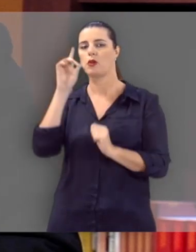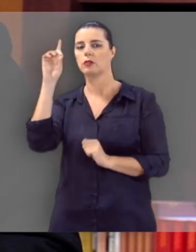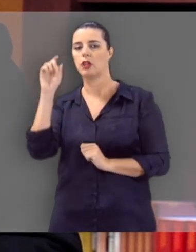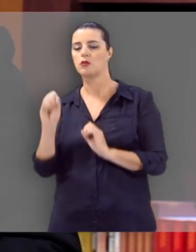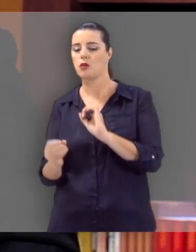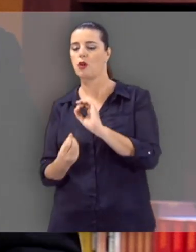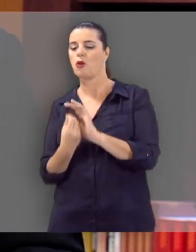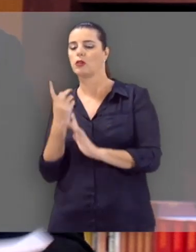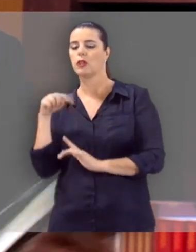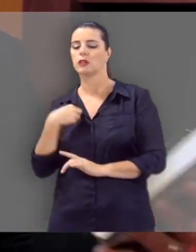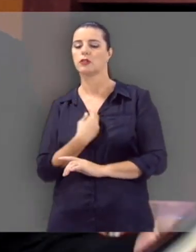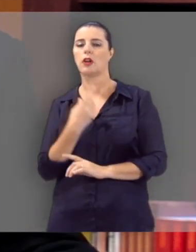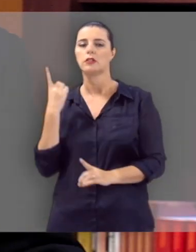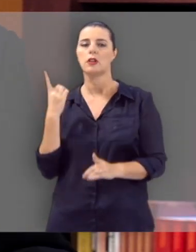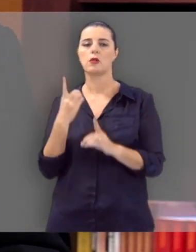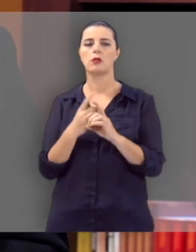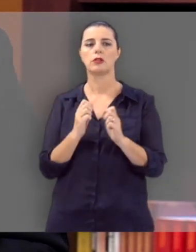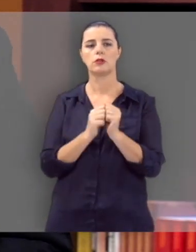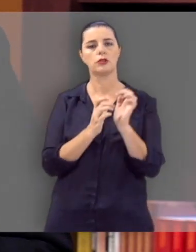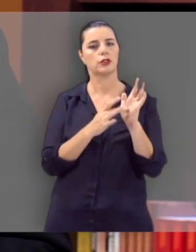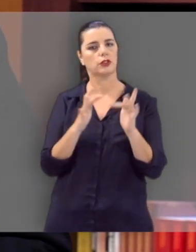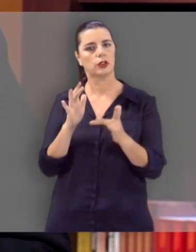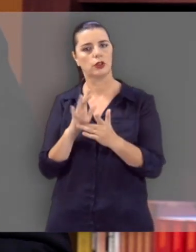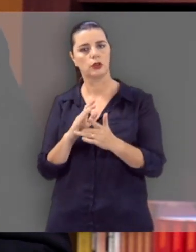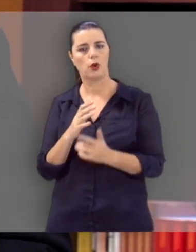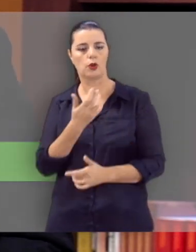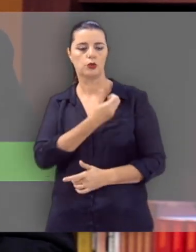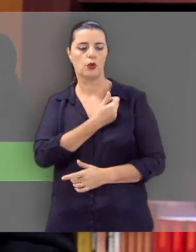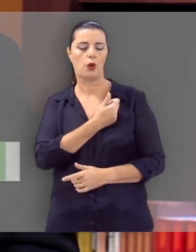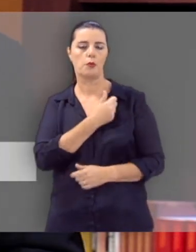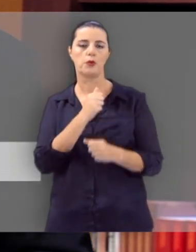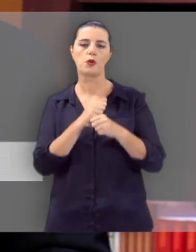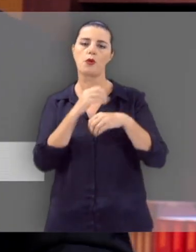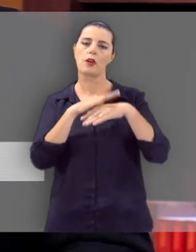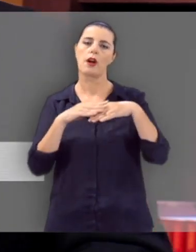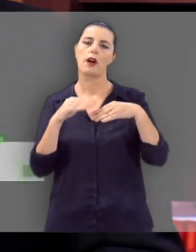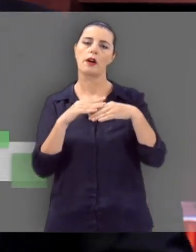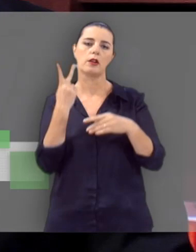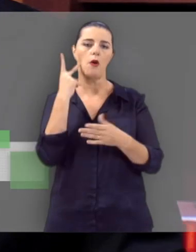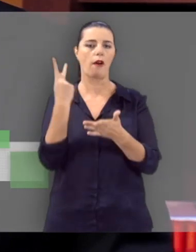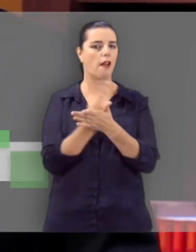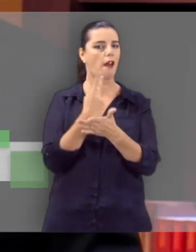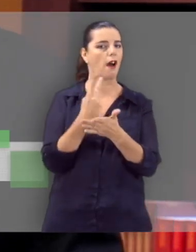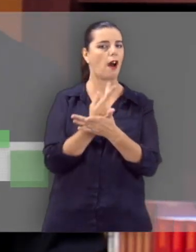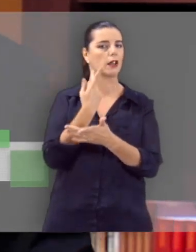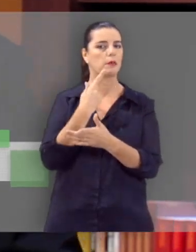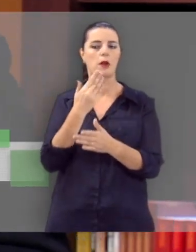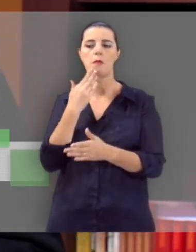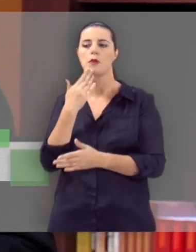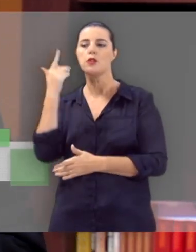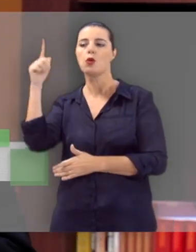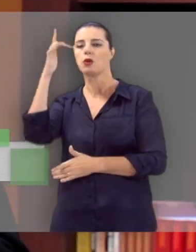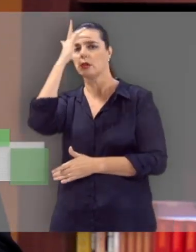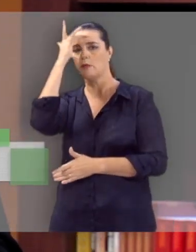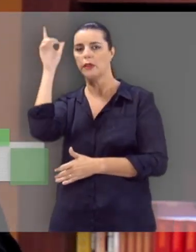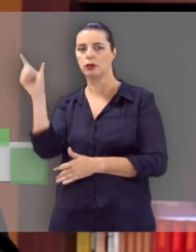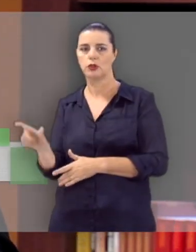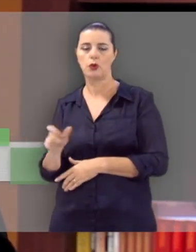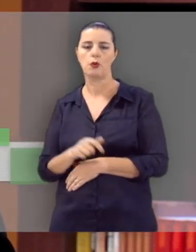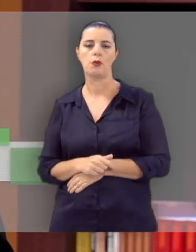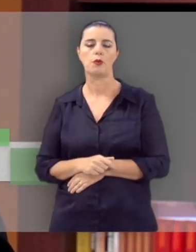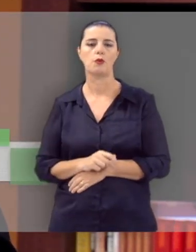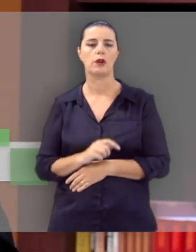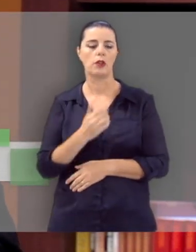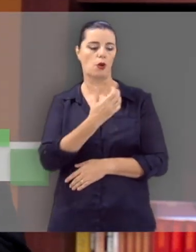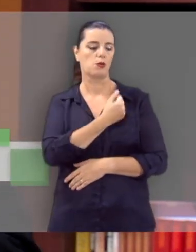Deus. e o que acontece quando nós nos encontramos com Deus. Então anote o número com carinho, preste atenção pra não errar, pra você não pedir